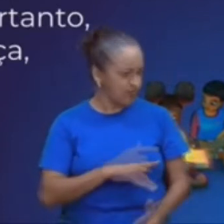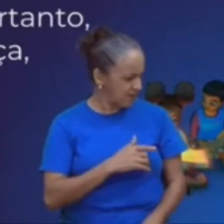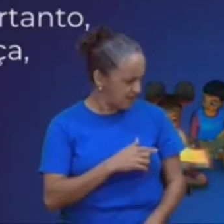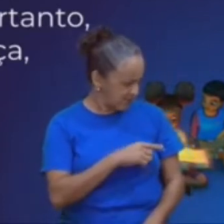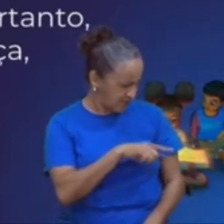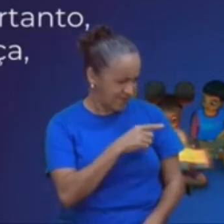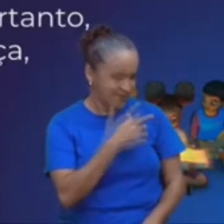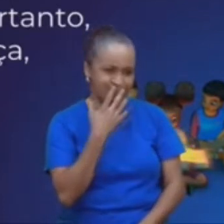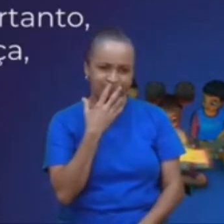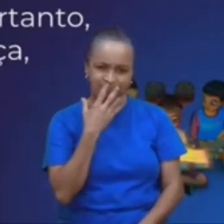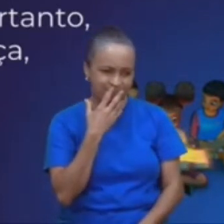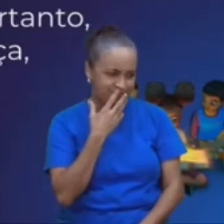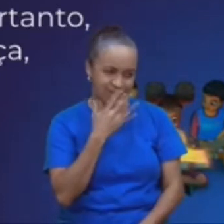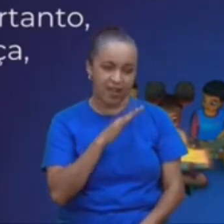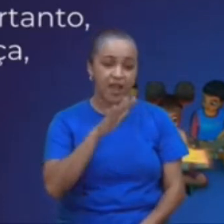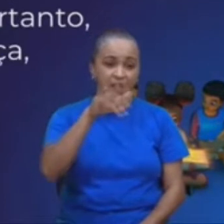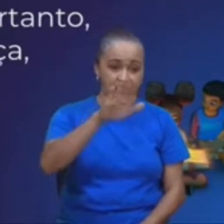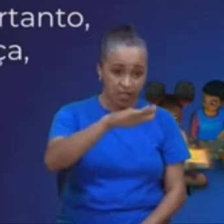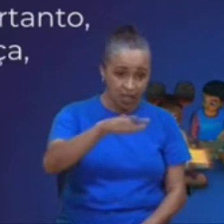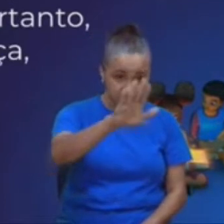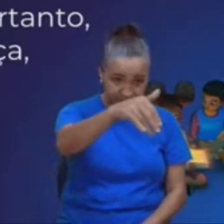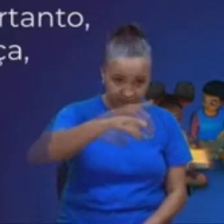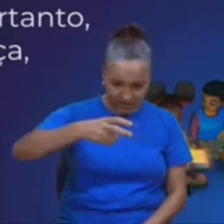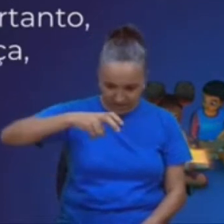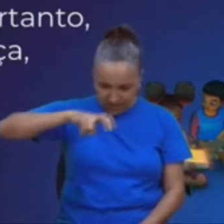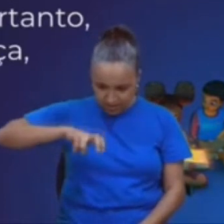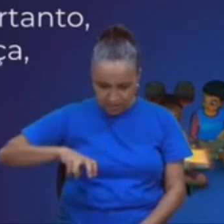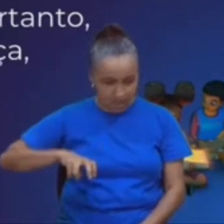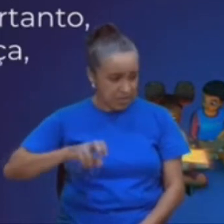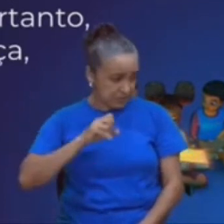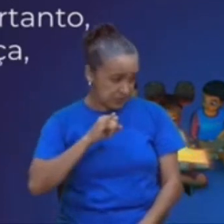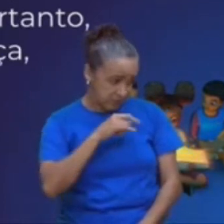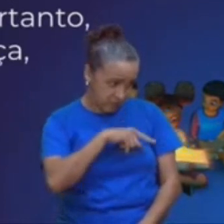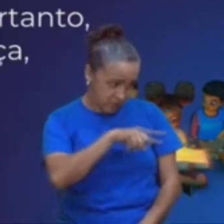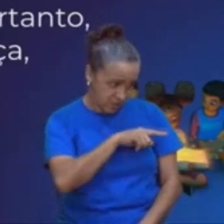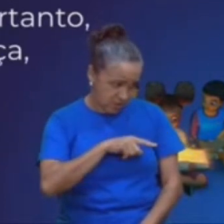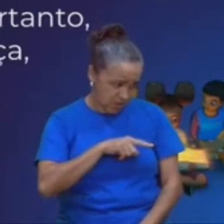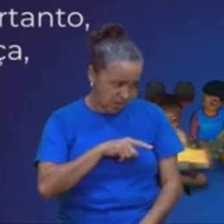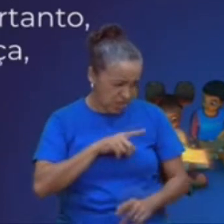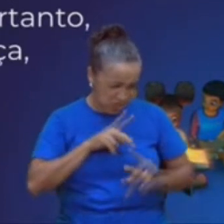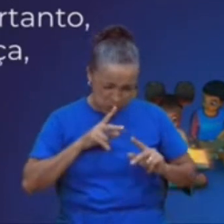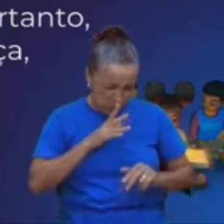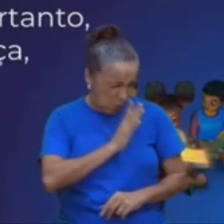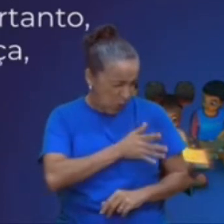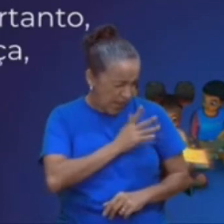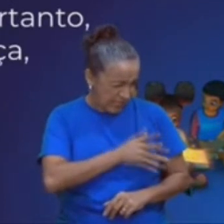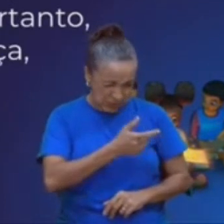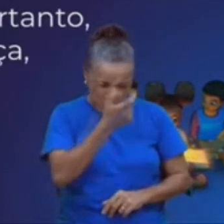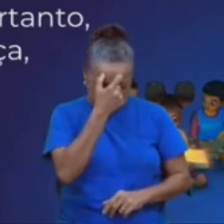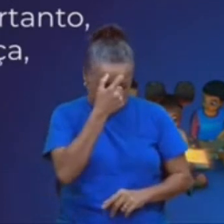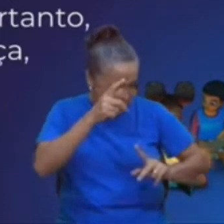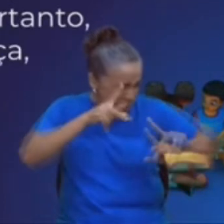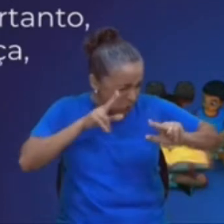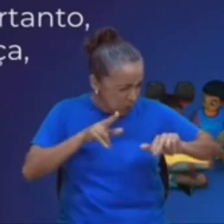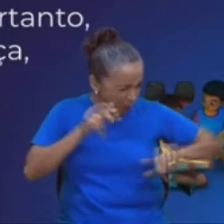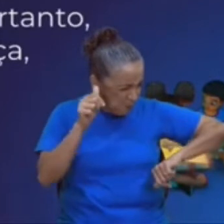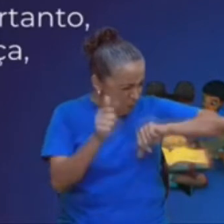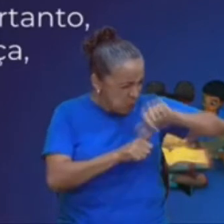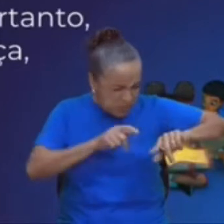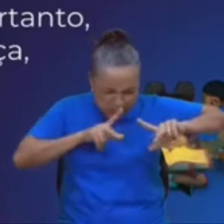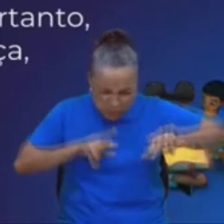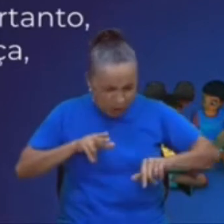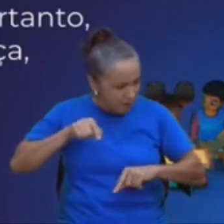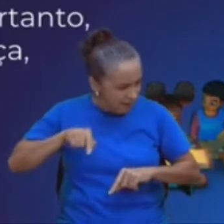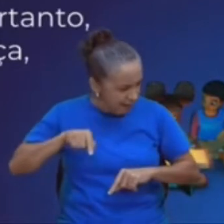deles, e disse, eu lhes asseguro, que a não ser que vocês se convertam, e se tornem como crianças, jamais